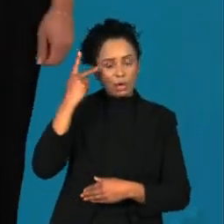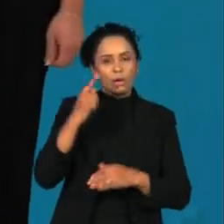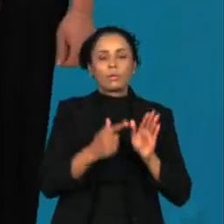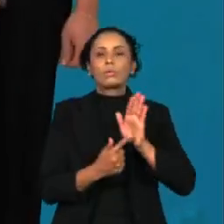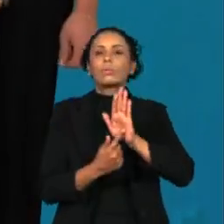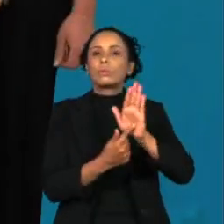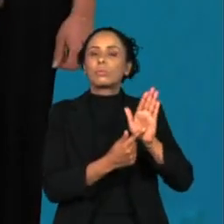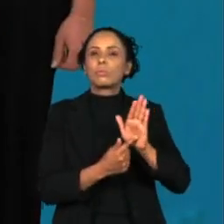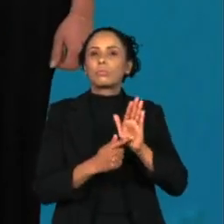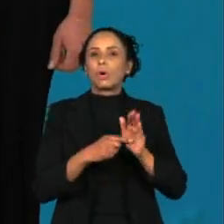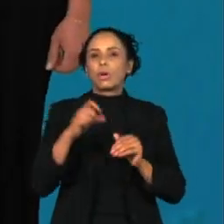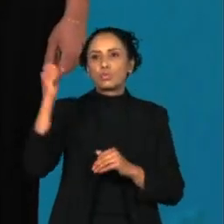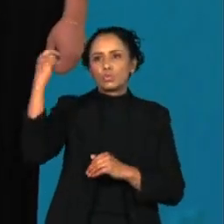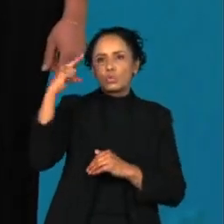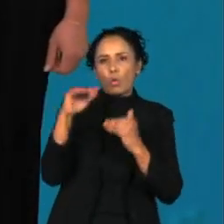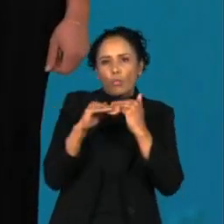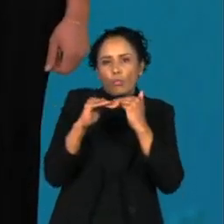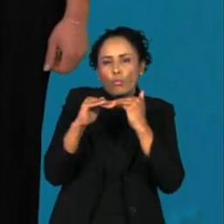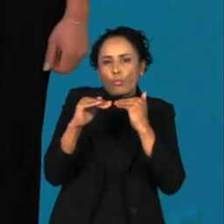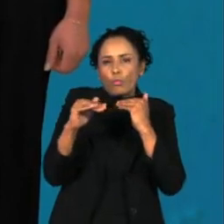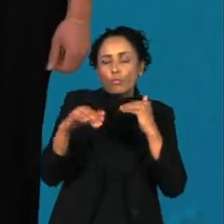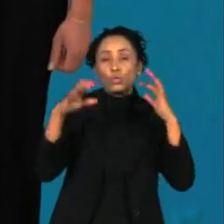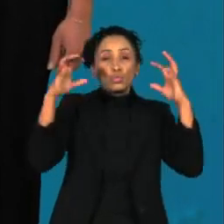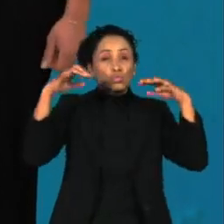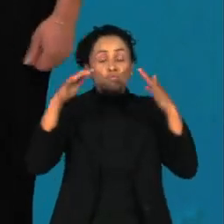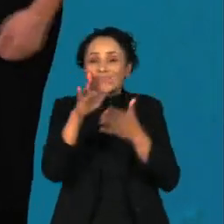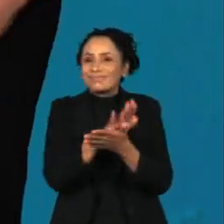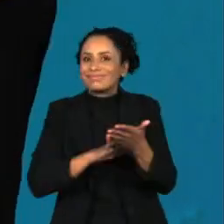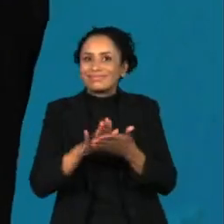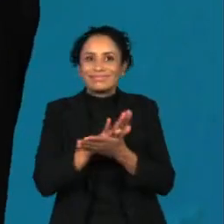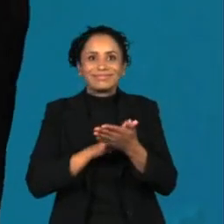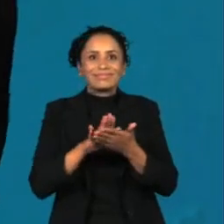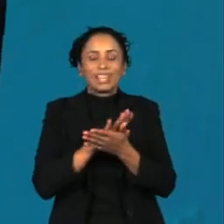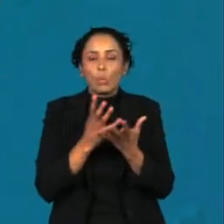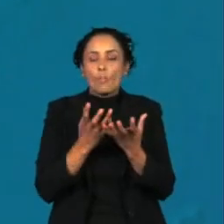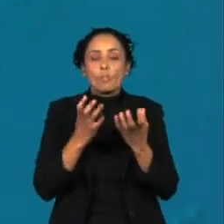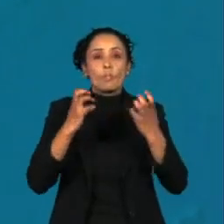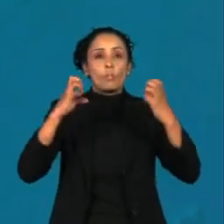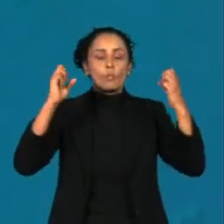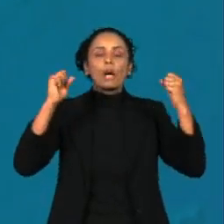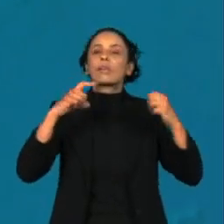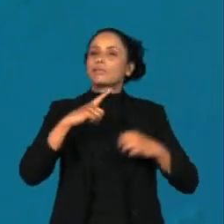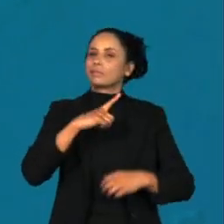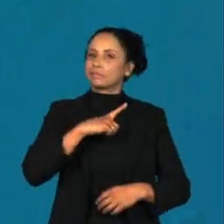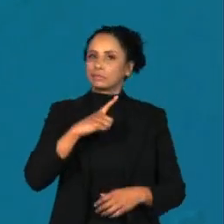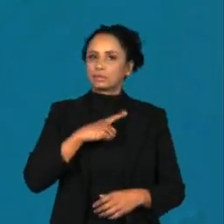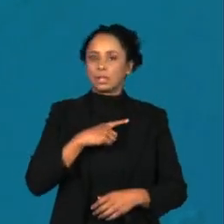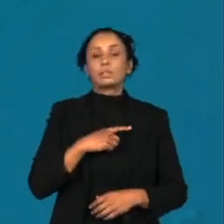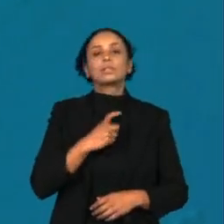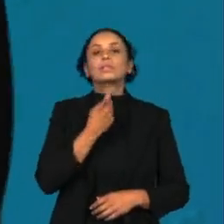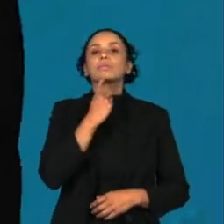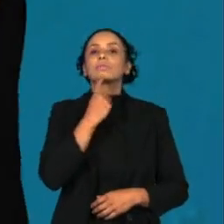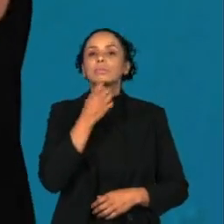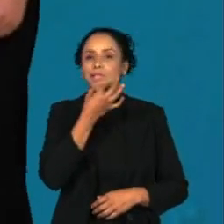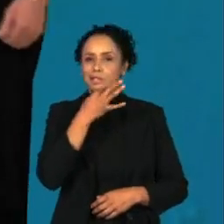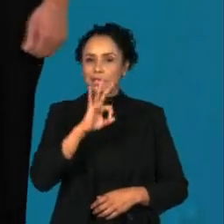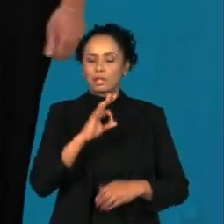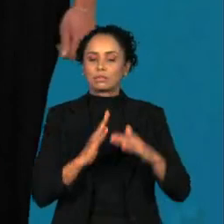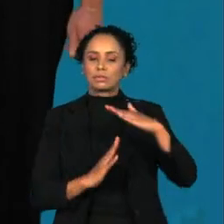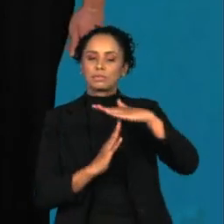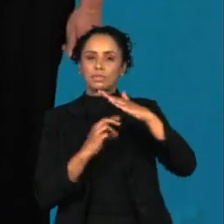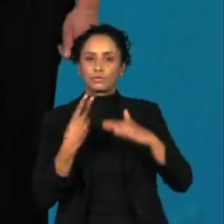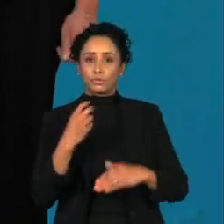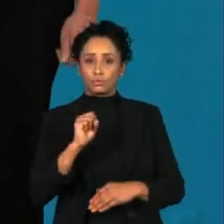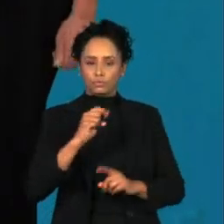e extremamente seco, com baixa umidade relativa do ar no período da tarde. Em Campinas e Santos, máxima de 28